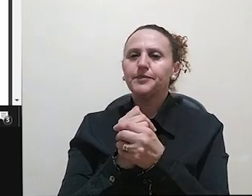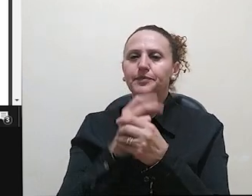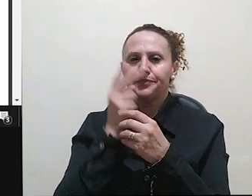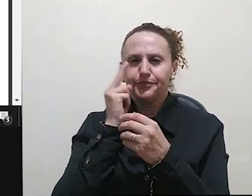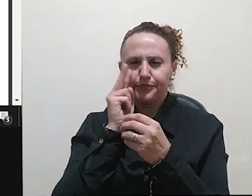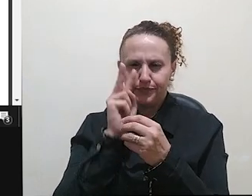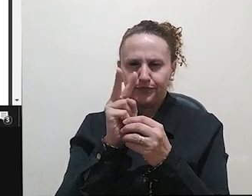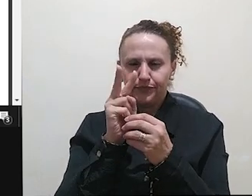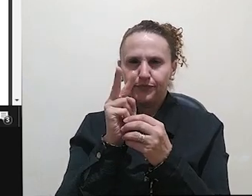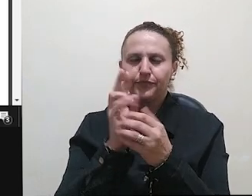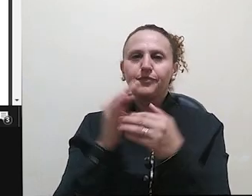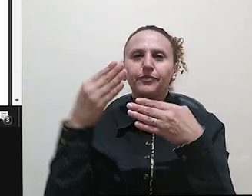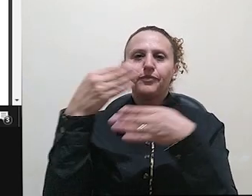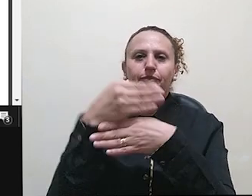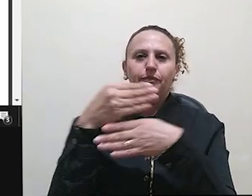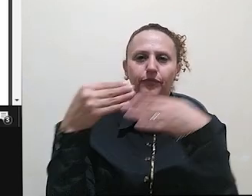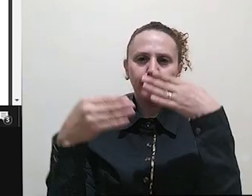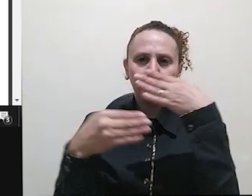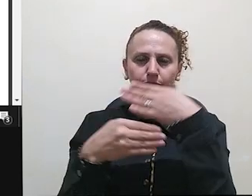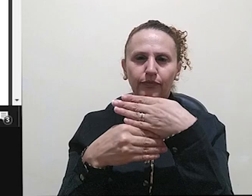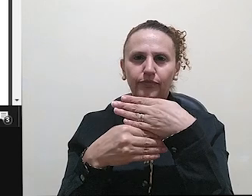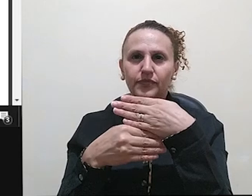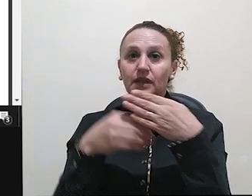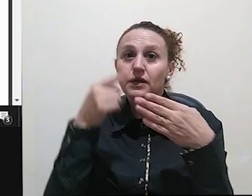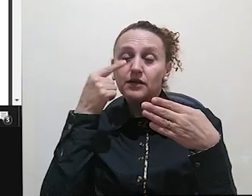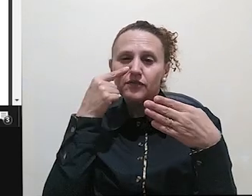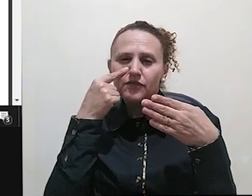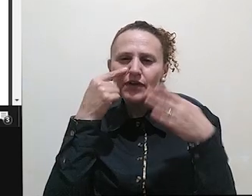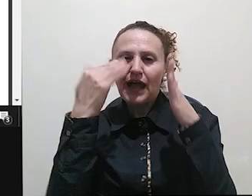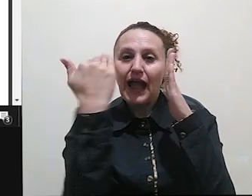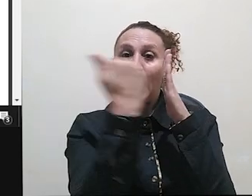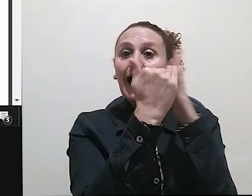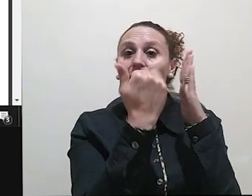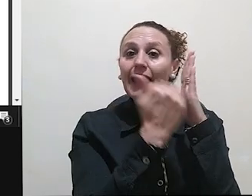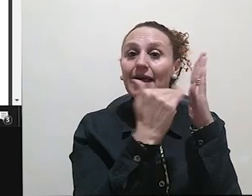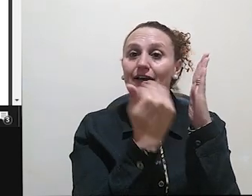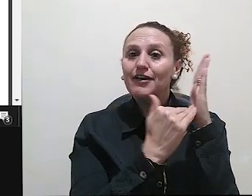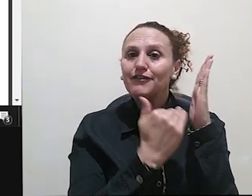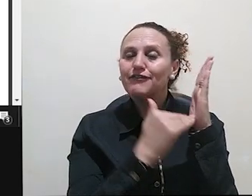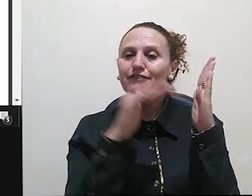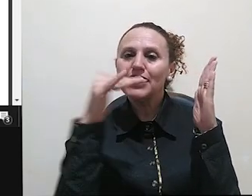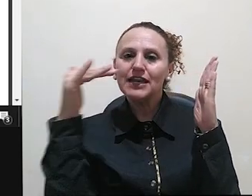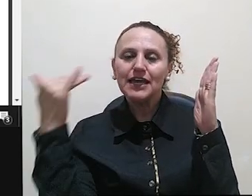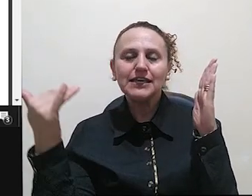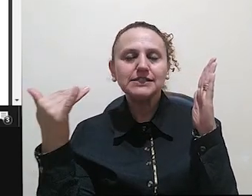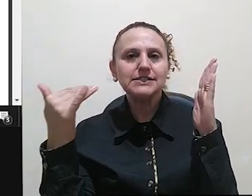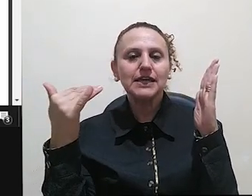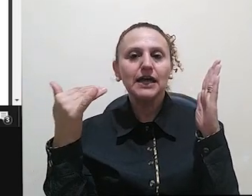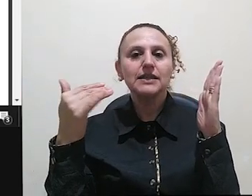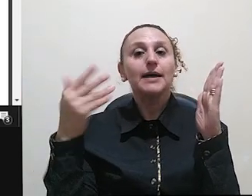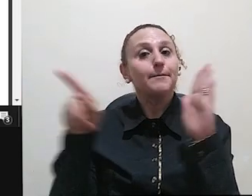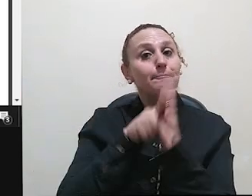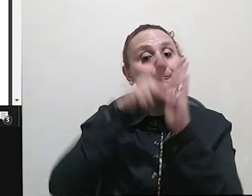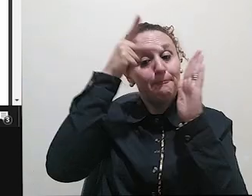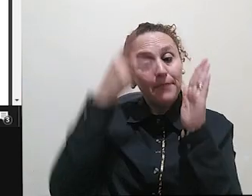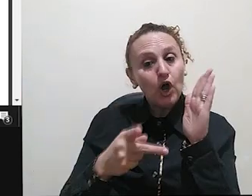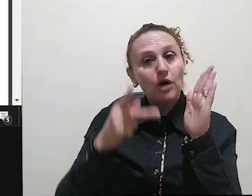referência que está aqui é a referência da resenha, tá? Agora,